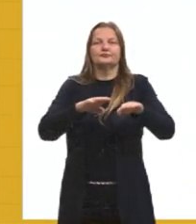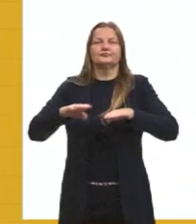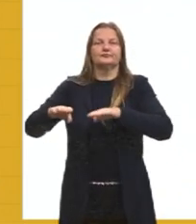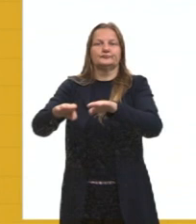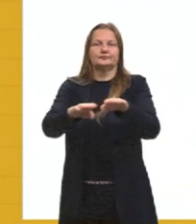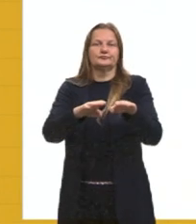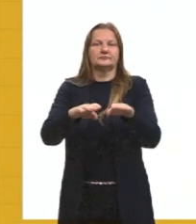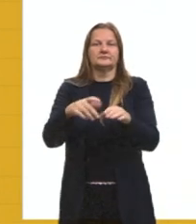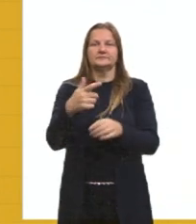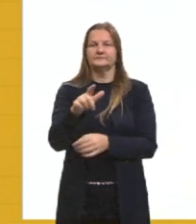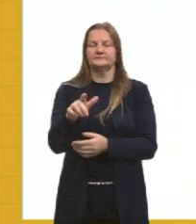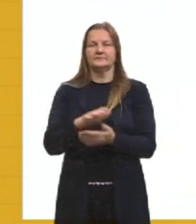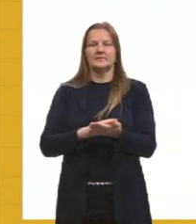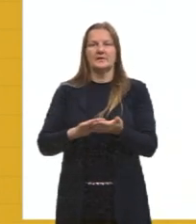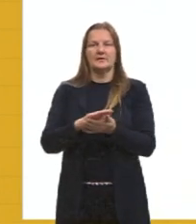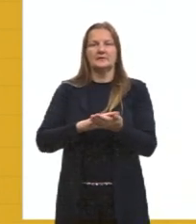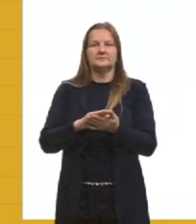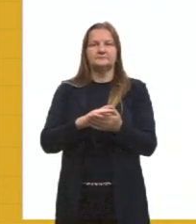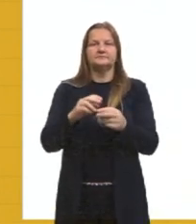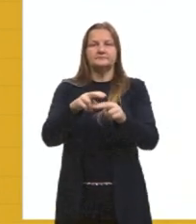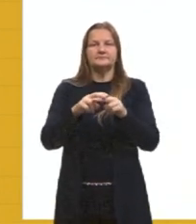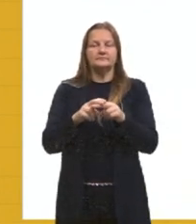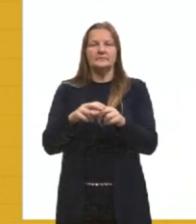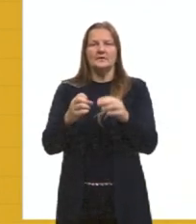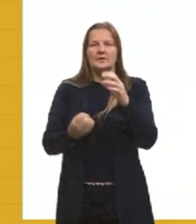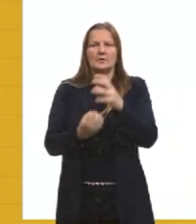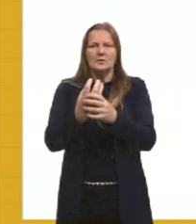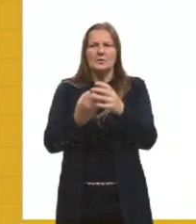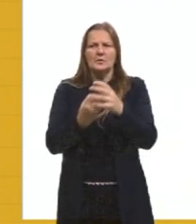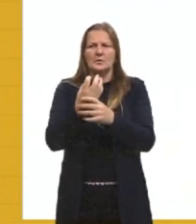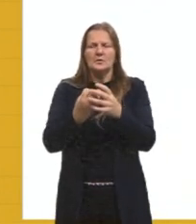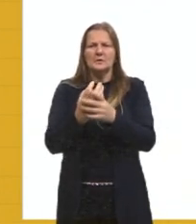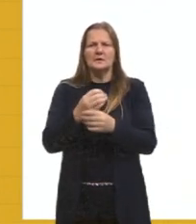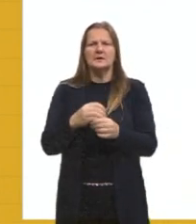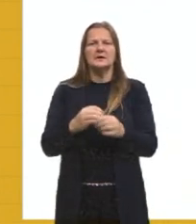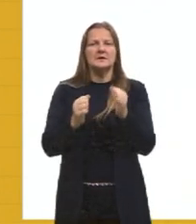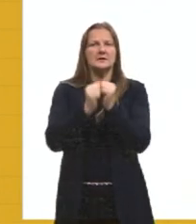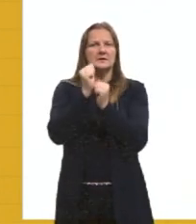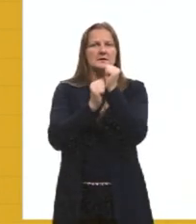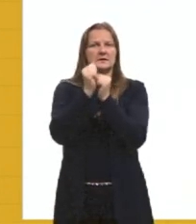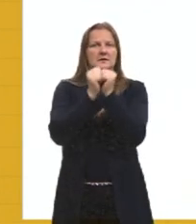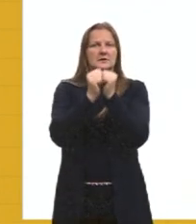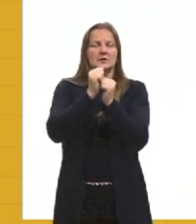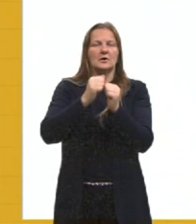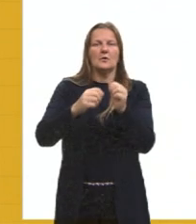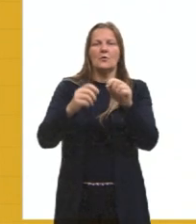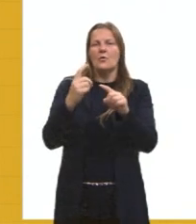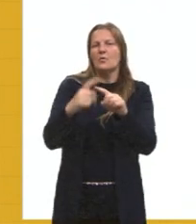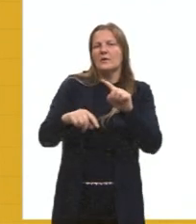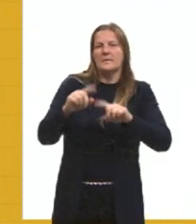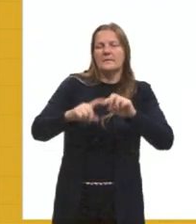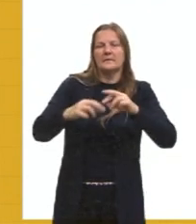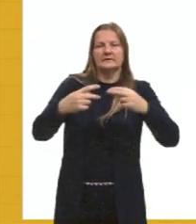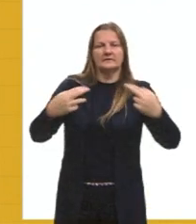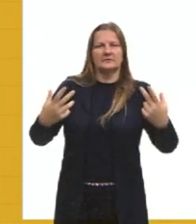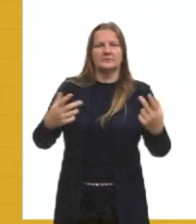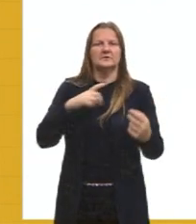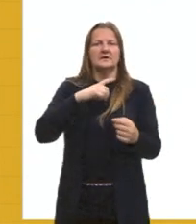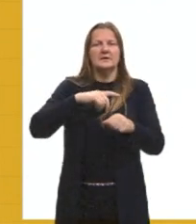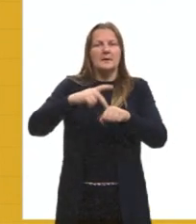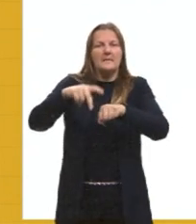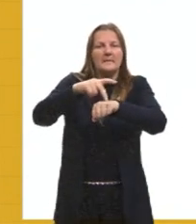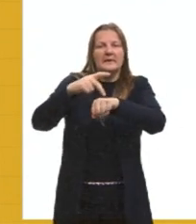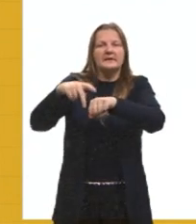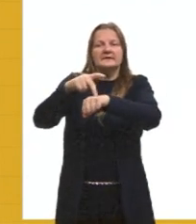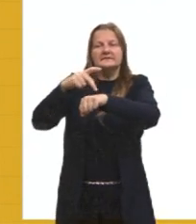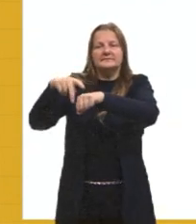não consegue ser o grande produtor, A grande máquina daquele, para fazer. Então, vai ter essa divisão.